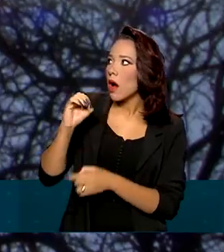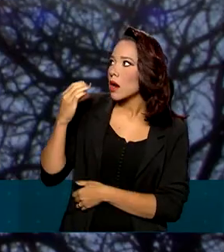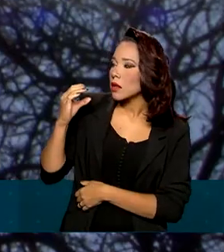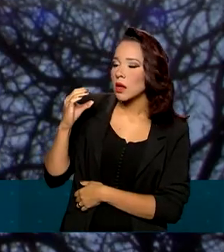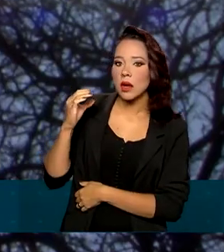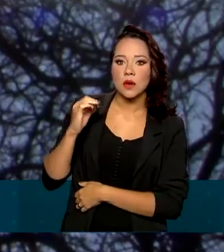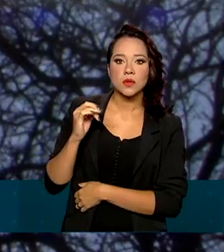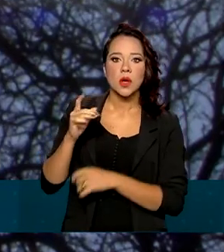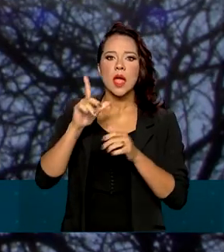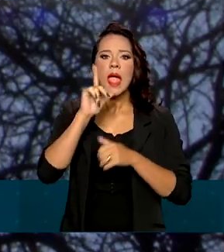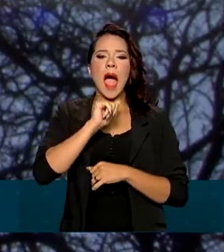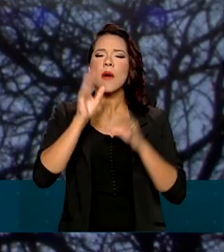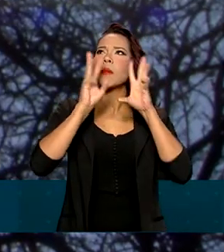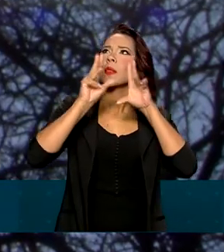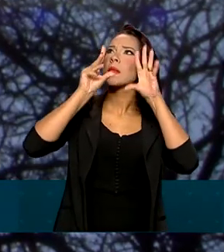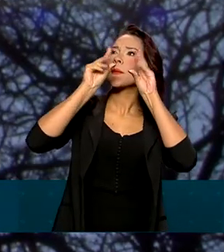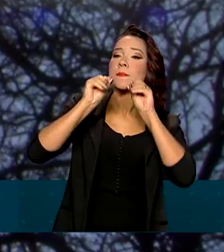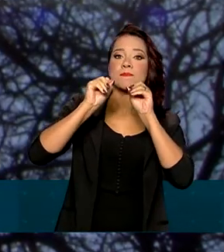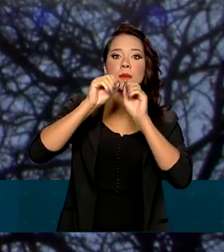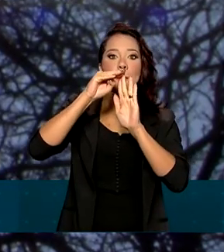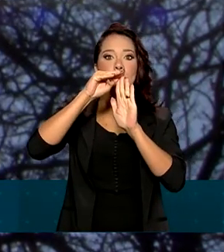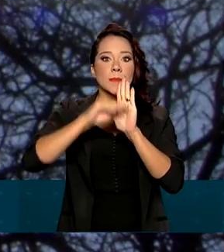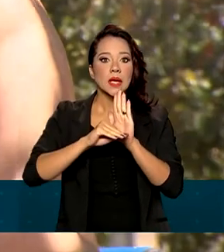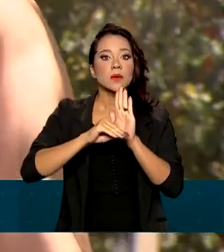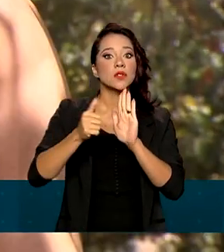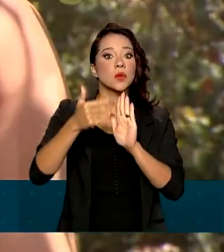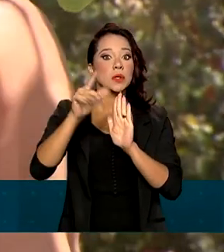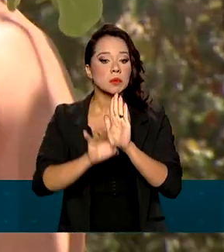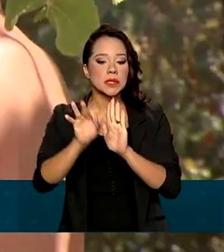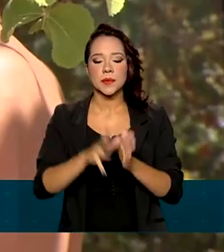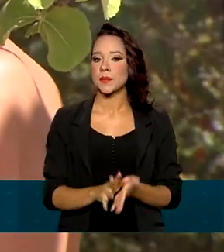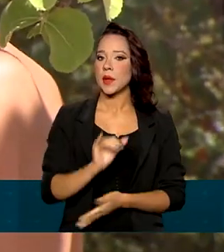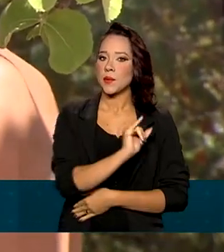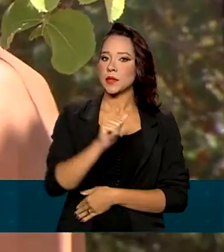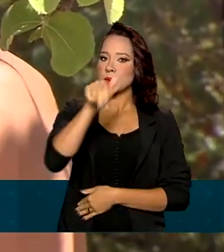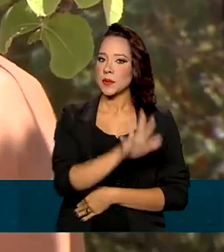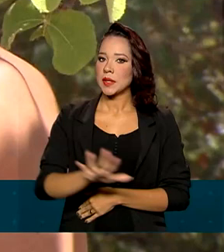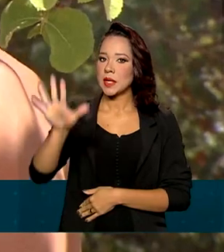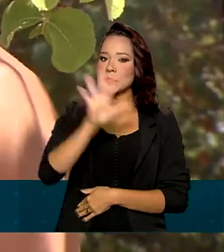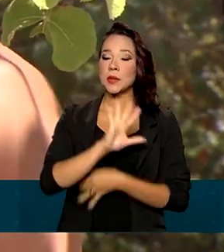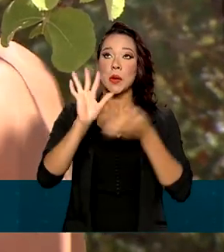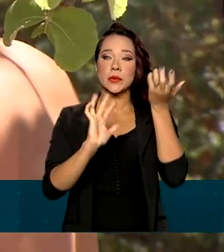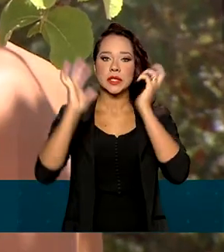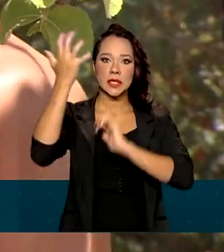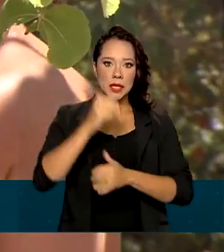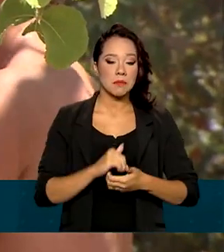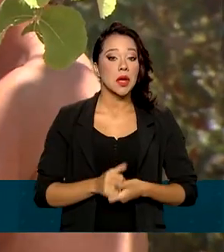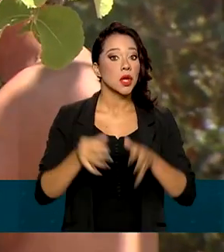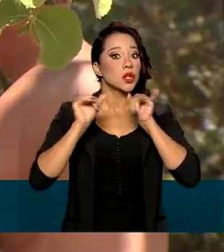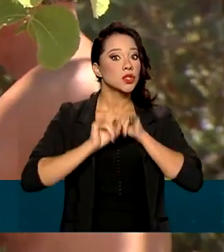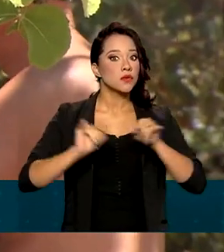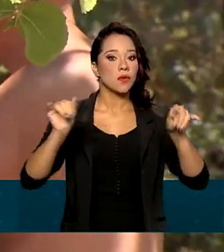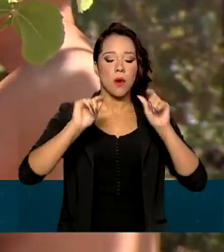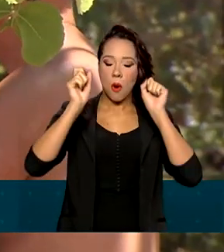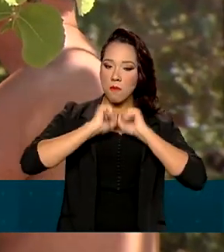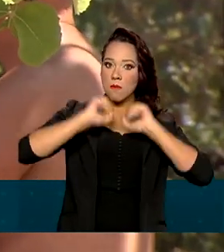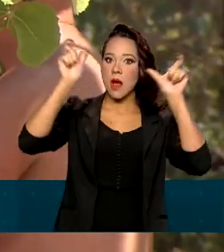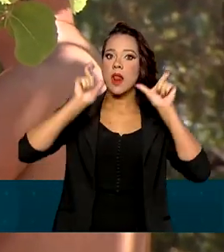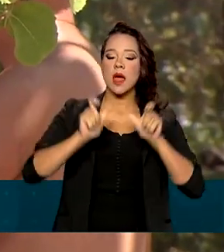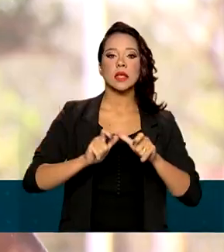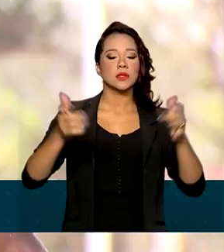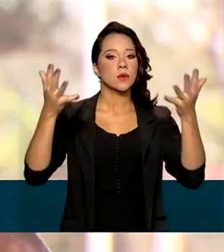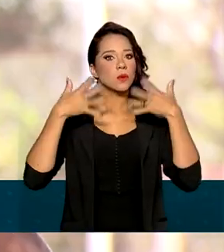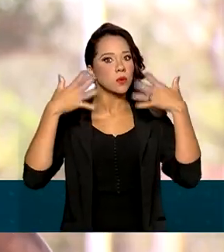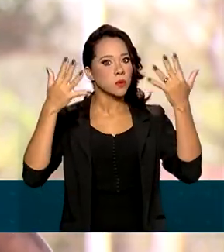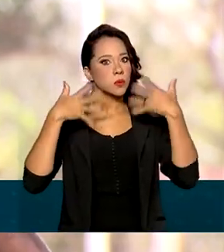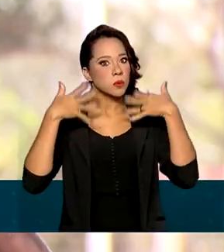e a umidade relativa do ar abaixo de 12%, o Instituto Nacional de Meteorologia divulgou um alerta de onda de